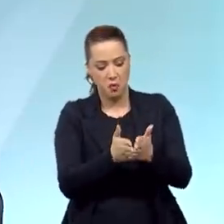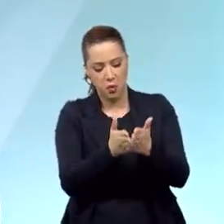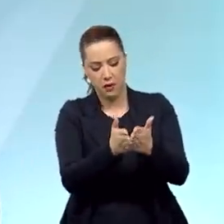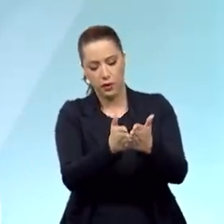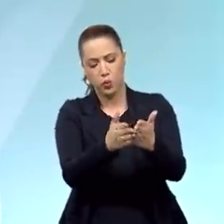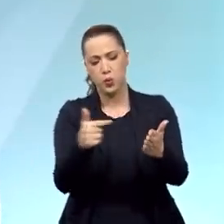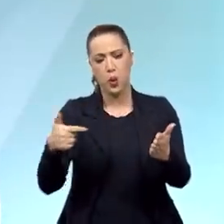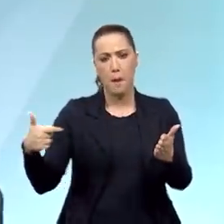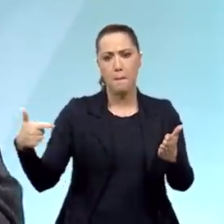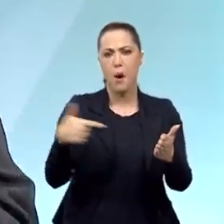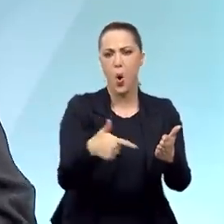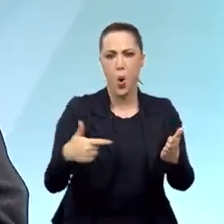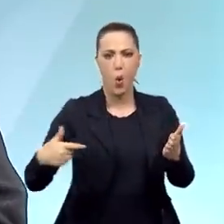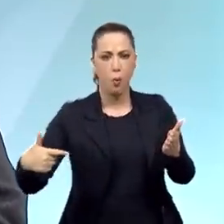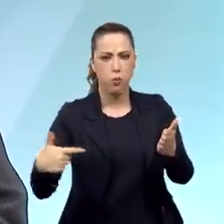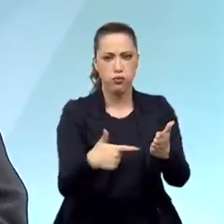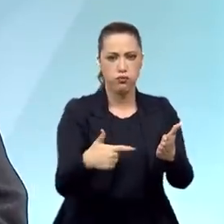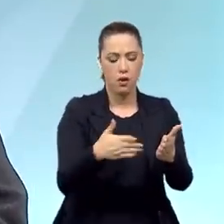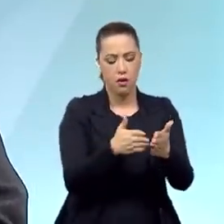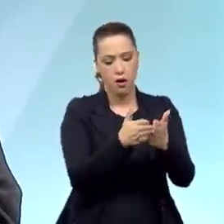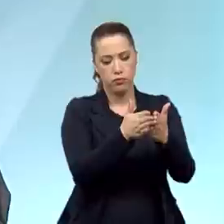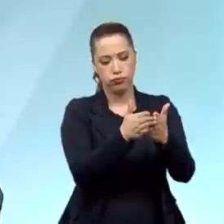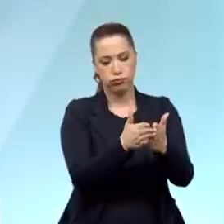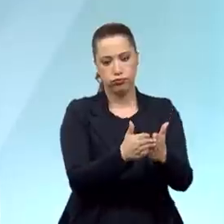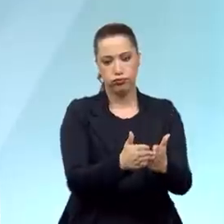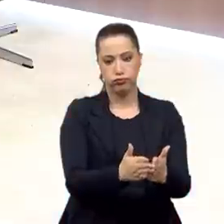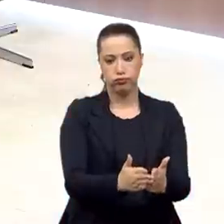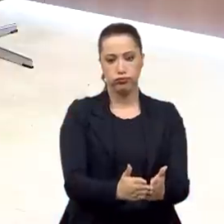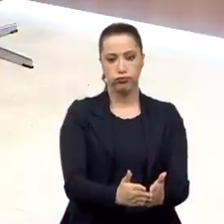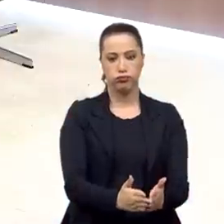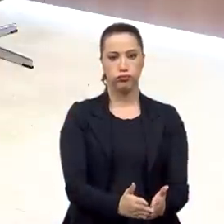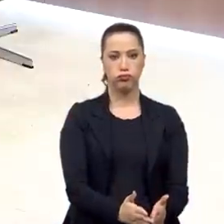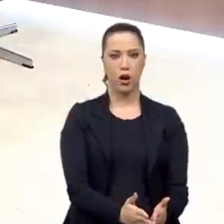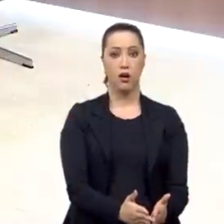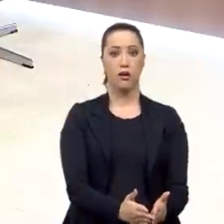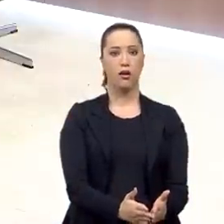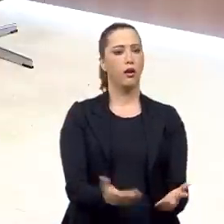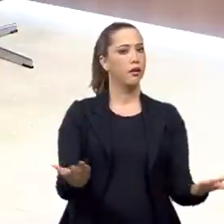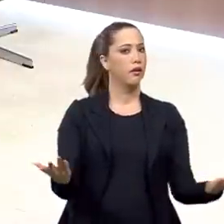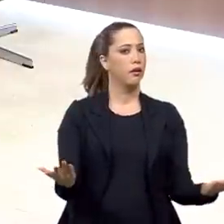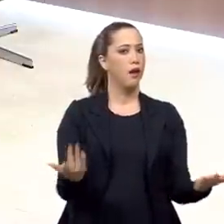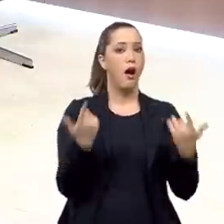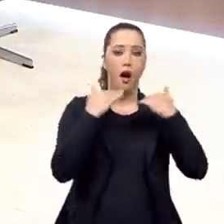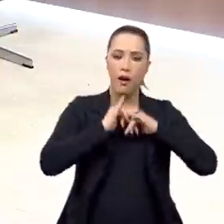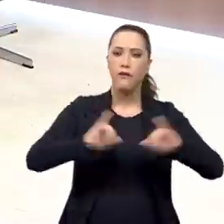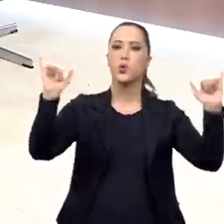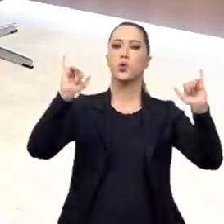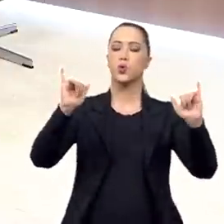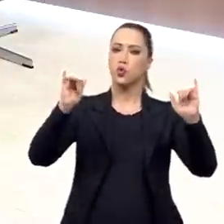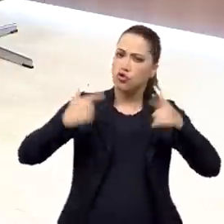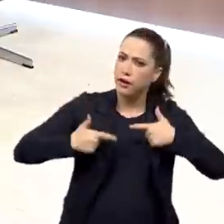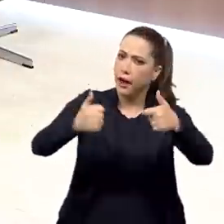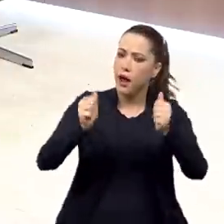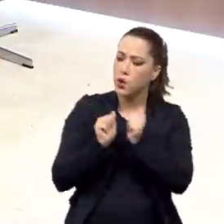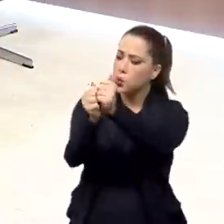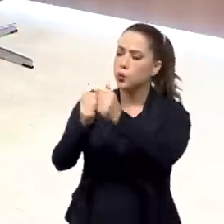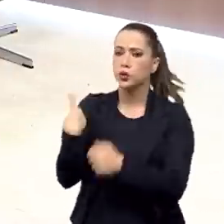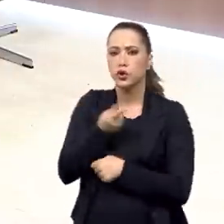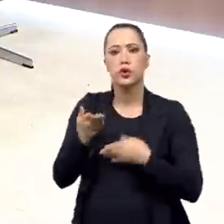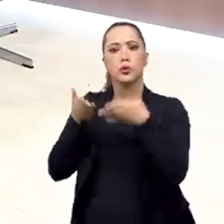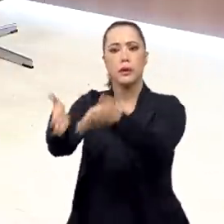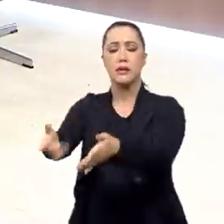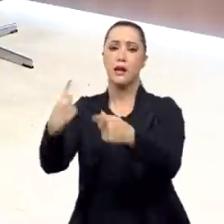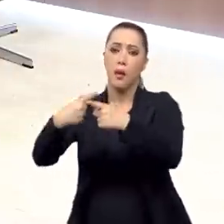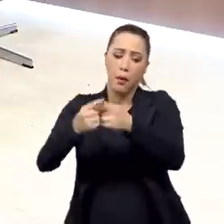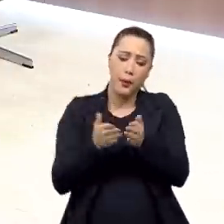naquele mesmo mês, a declaração de guerra. Já que o rompimento das relações diplomáticas já tinha acontecido